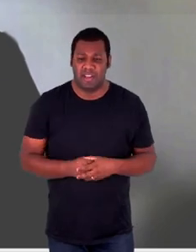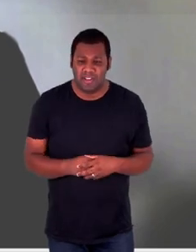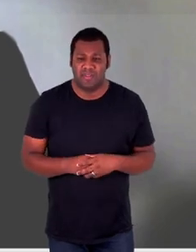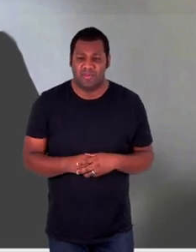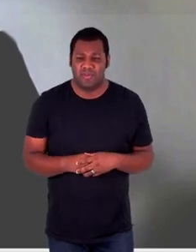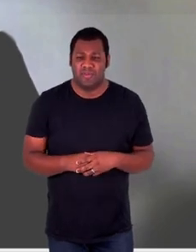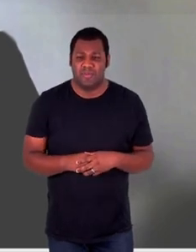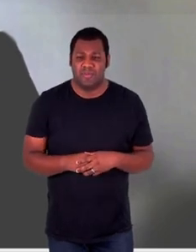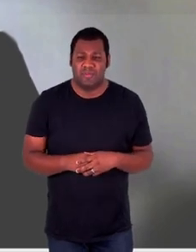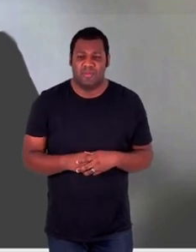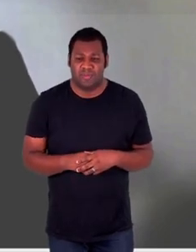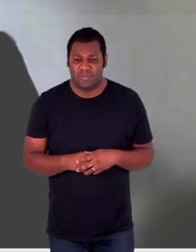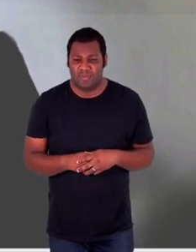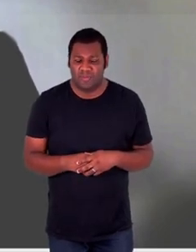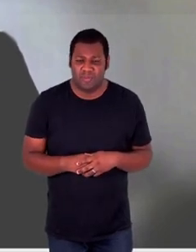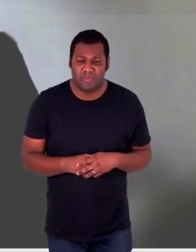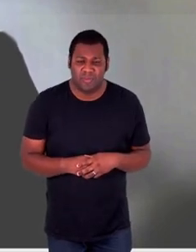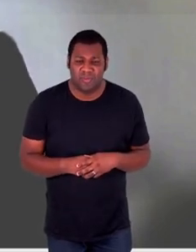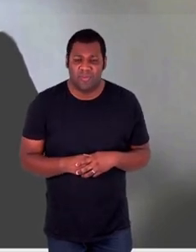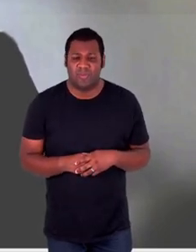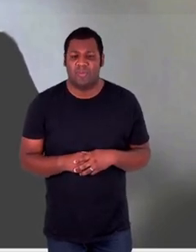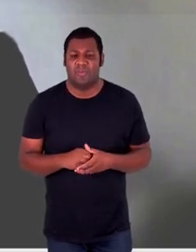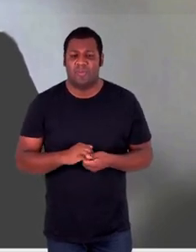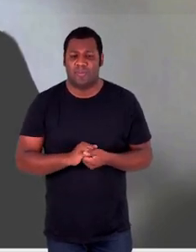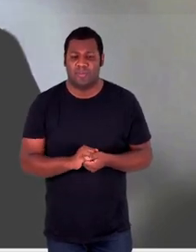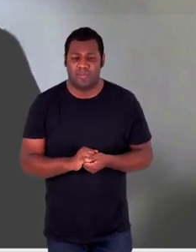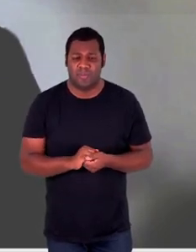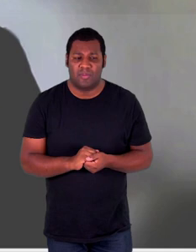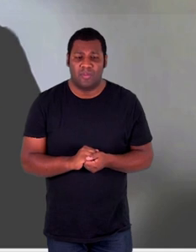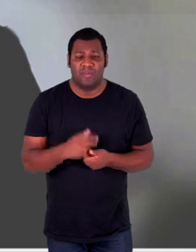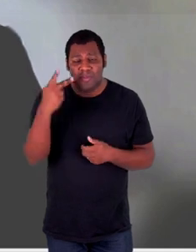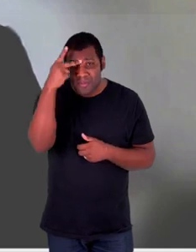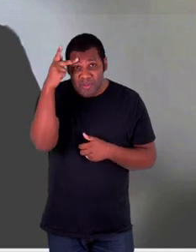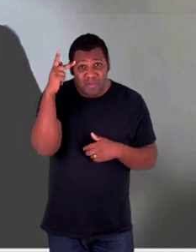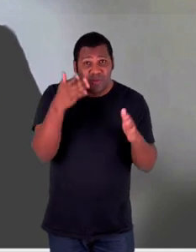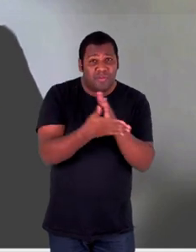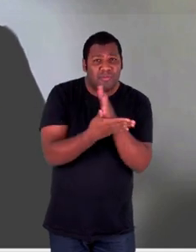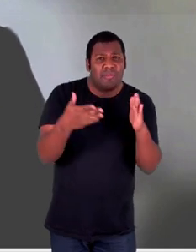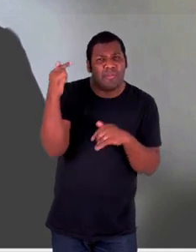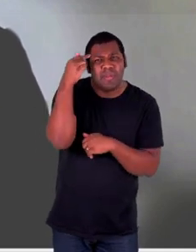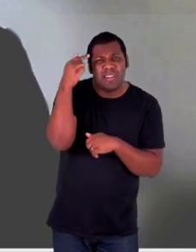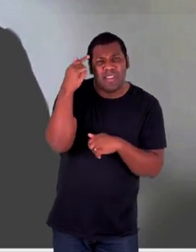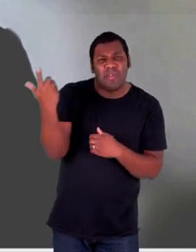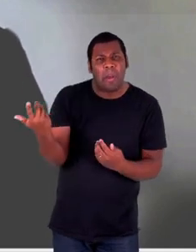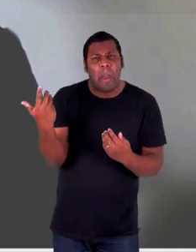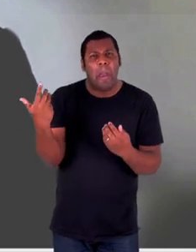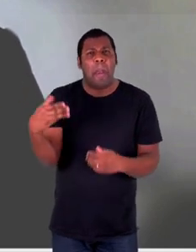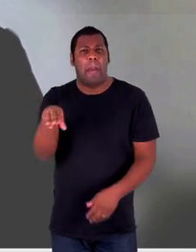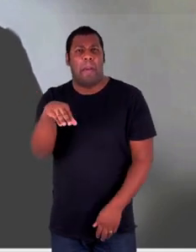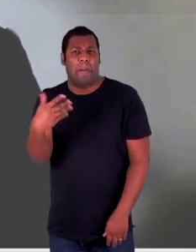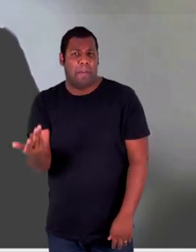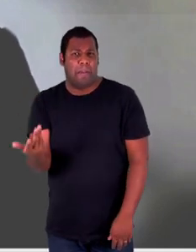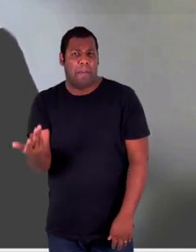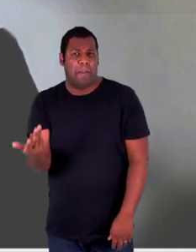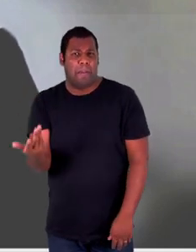atuações, alguém que nos acompanha deve estar perguntando como é que dentro do Ministério Público do Estado, por exemplo, essa provocação